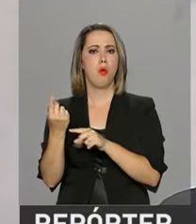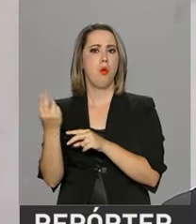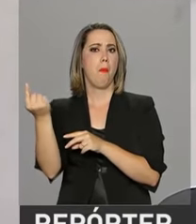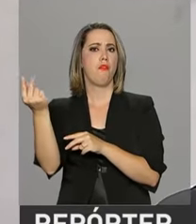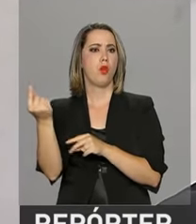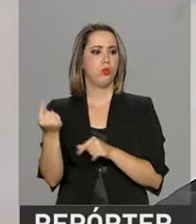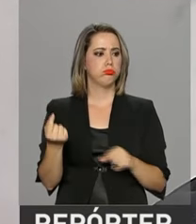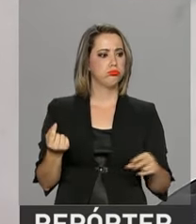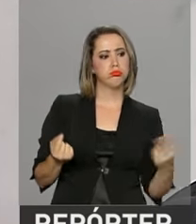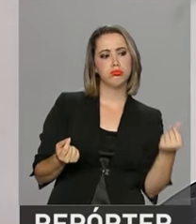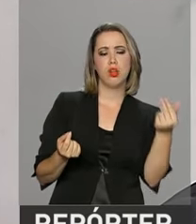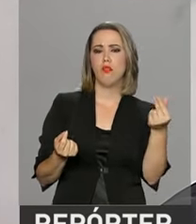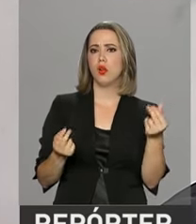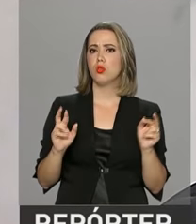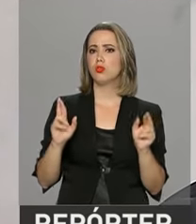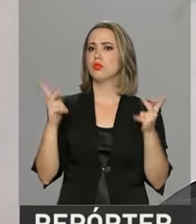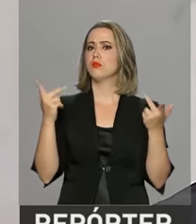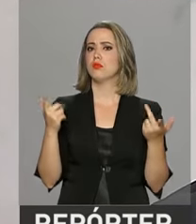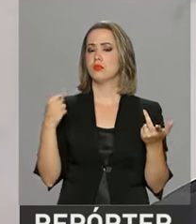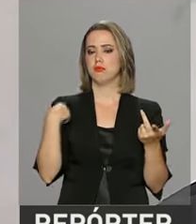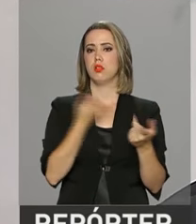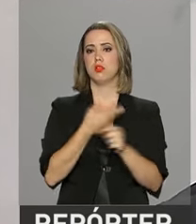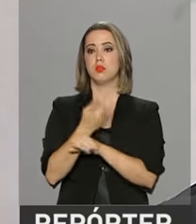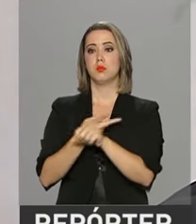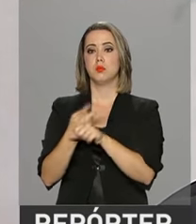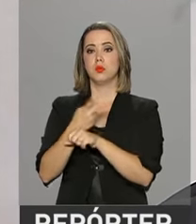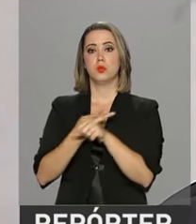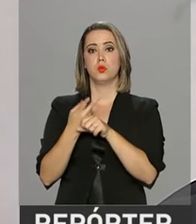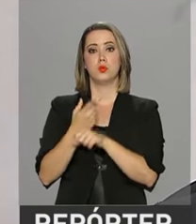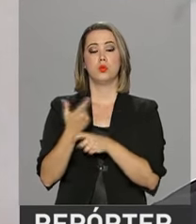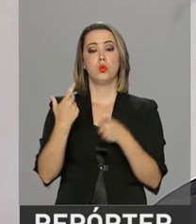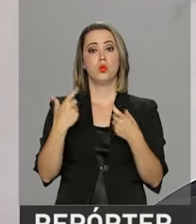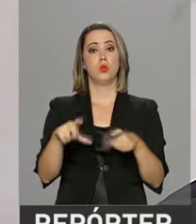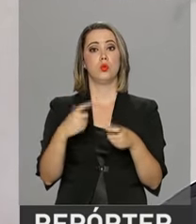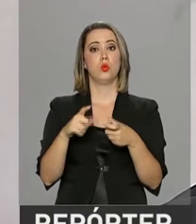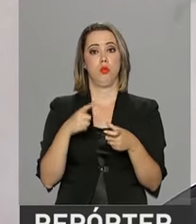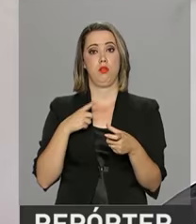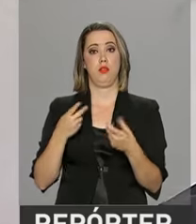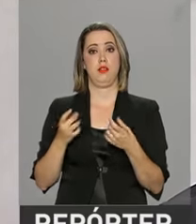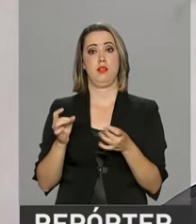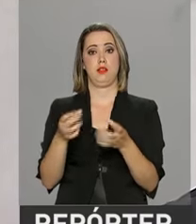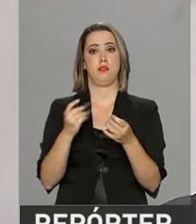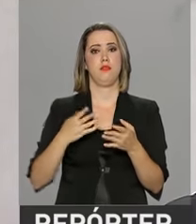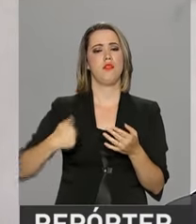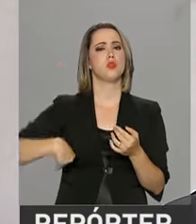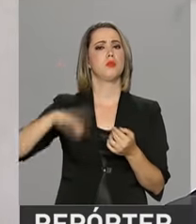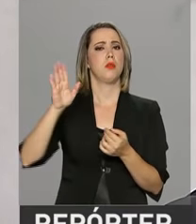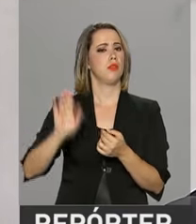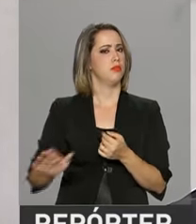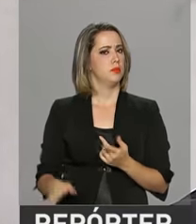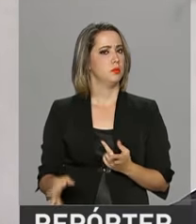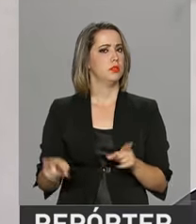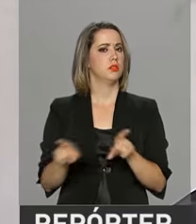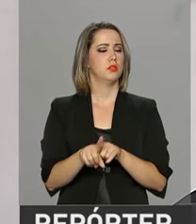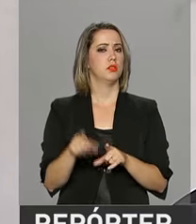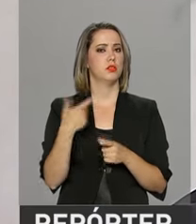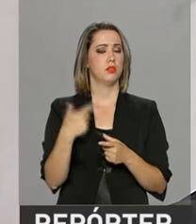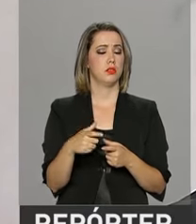está a outro preço. Eu sempre procuro estar comprando em atacadista, que eles compram uma grande quantidade, e acaba que